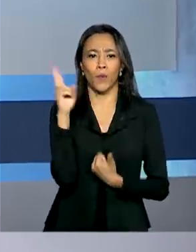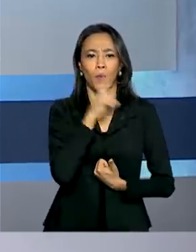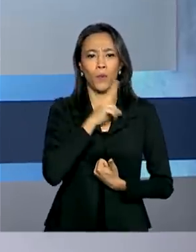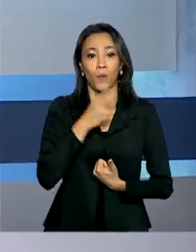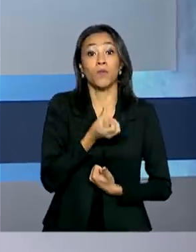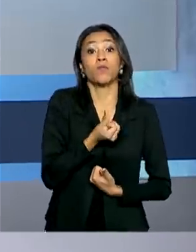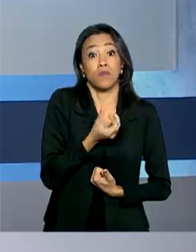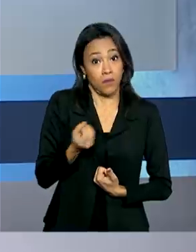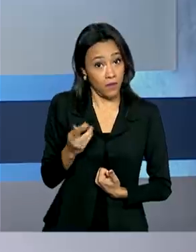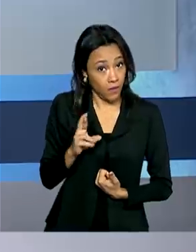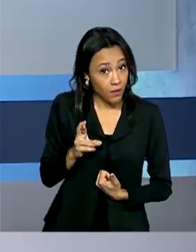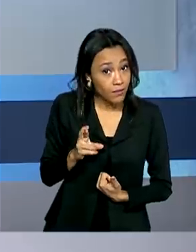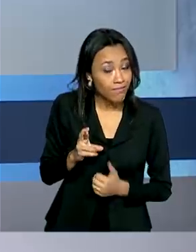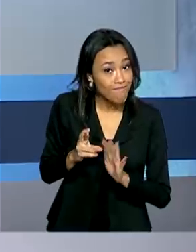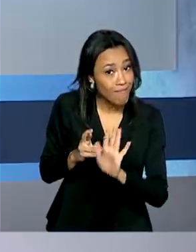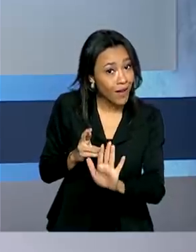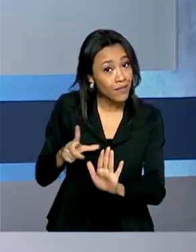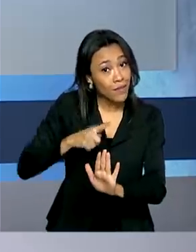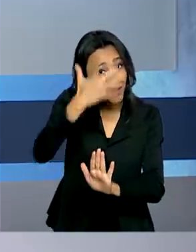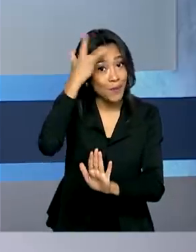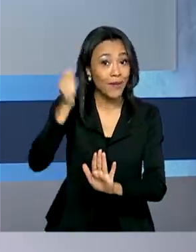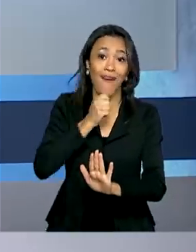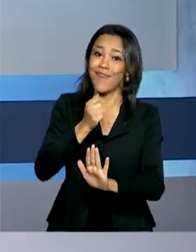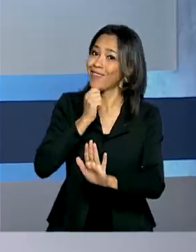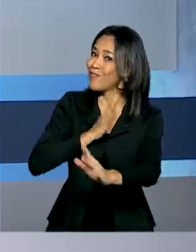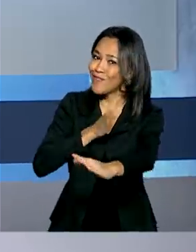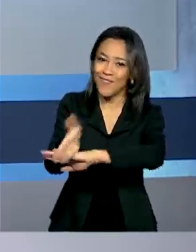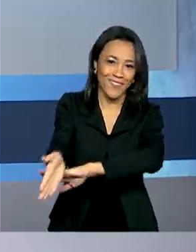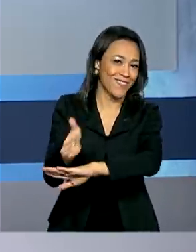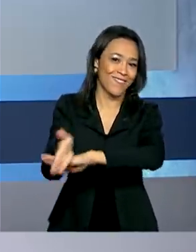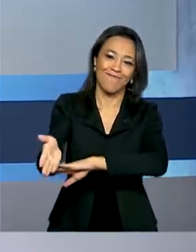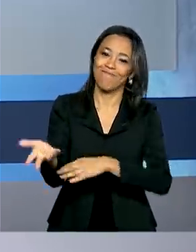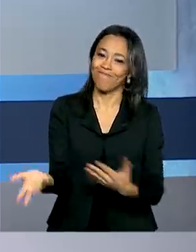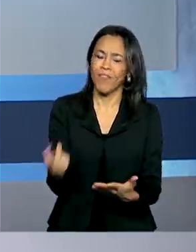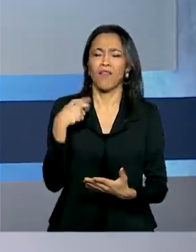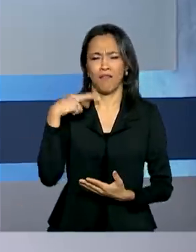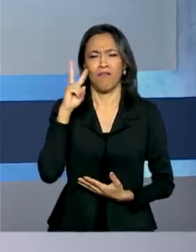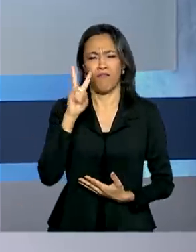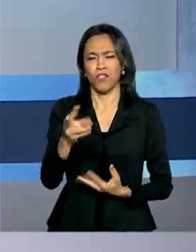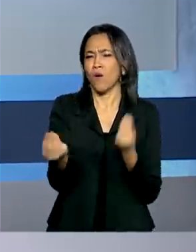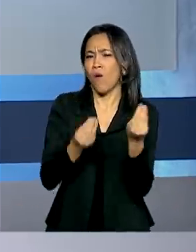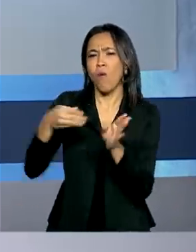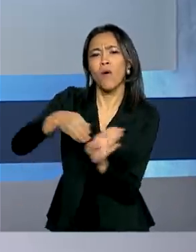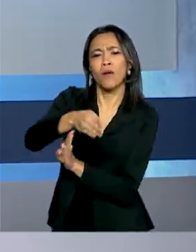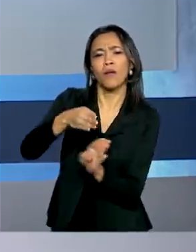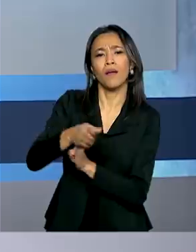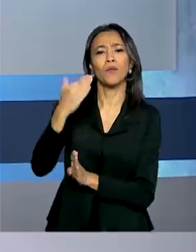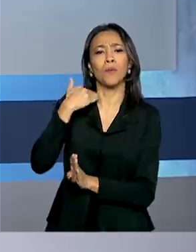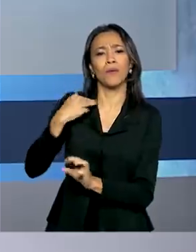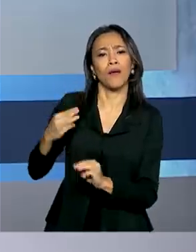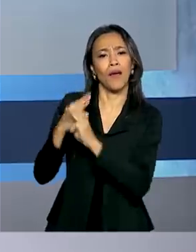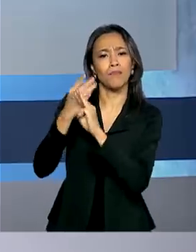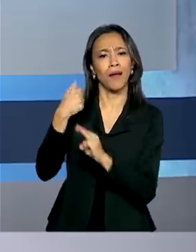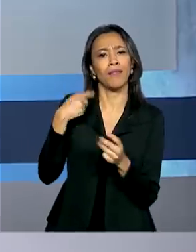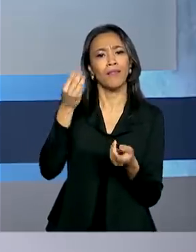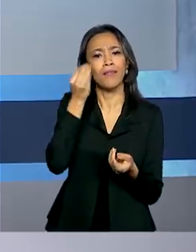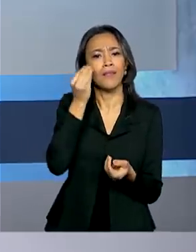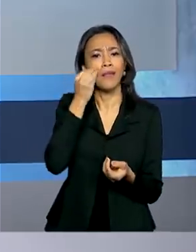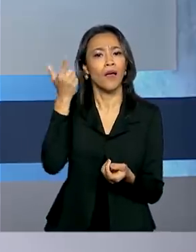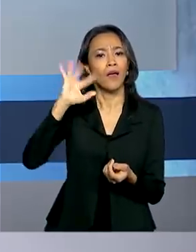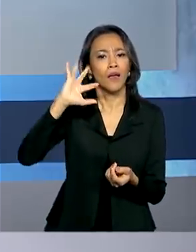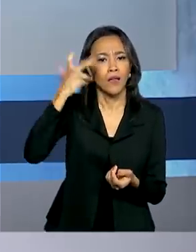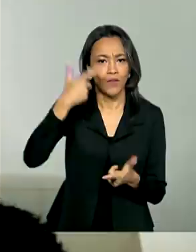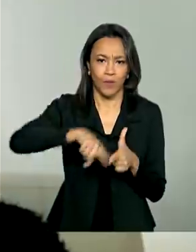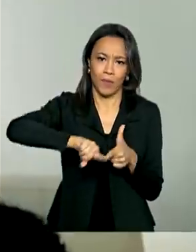R$ 600. Mas tem gente que ainda não teve acesso ao benefício. Veja agora as orientações da Caixa para tentar resolver o problema.